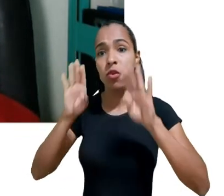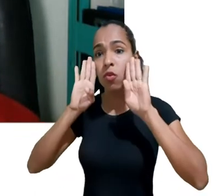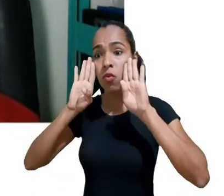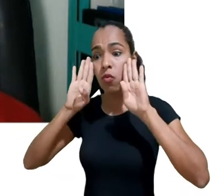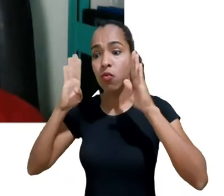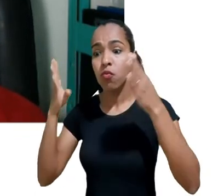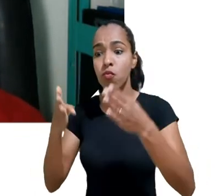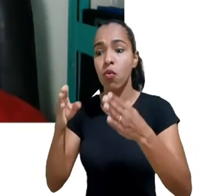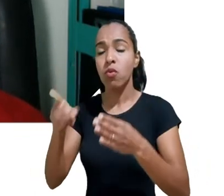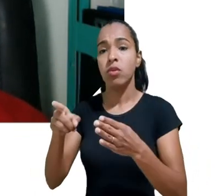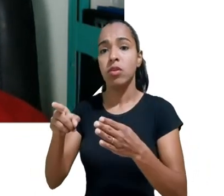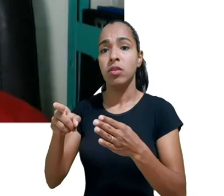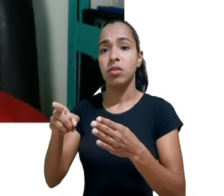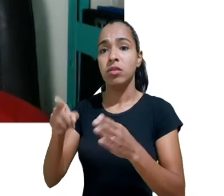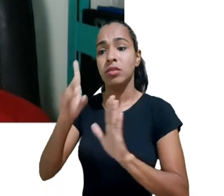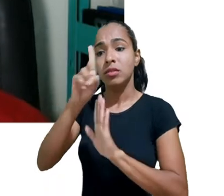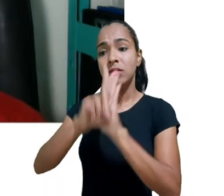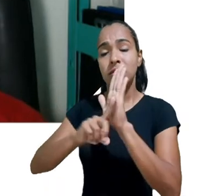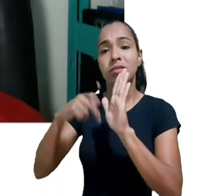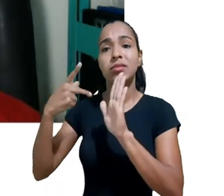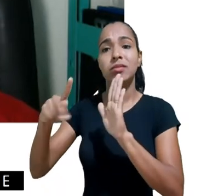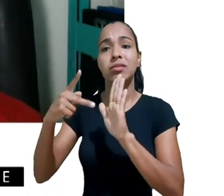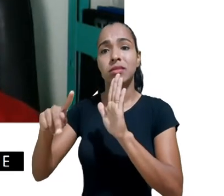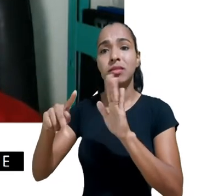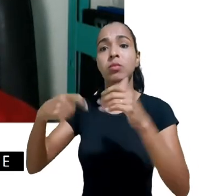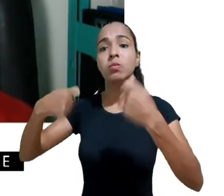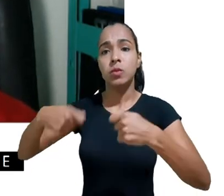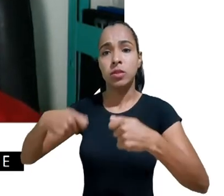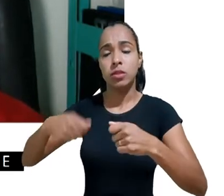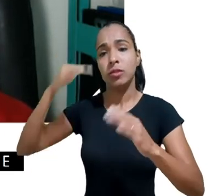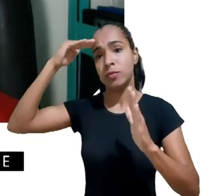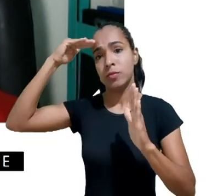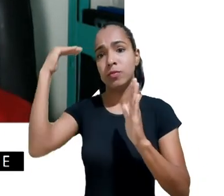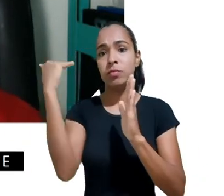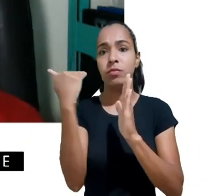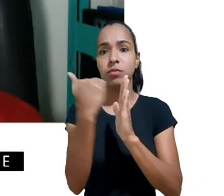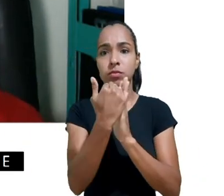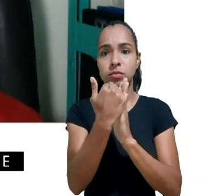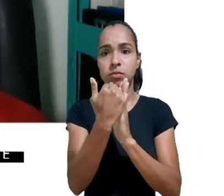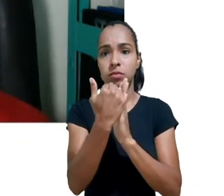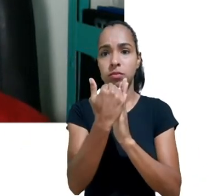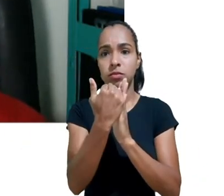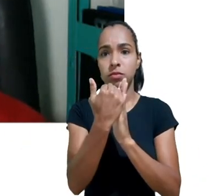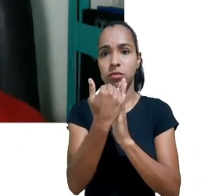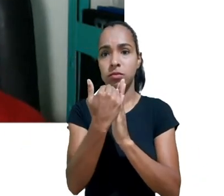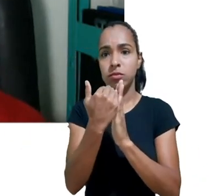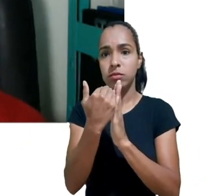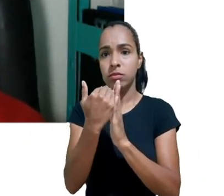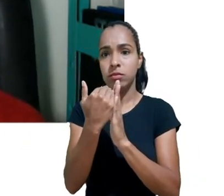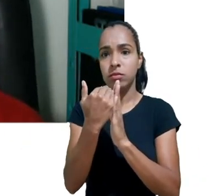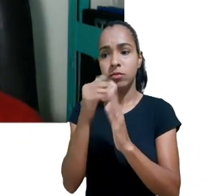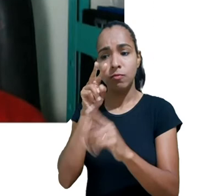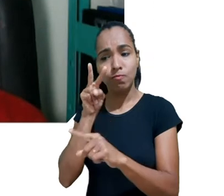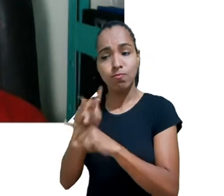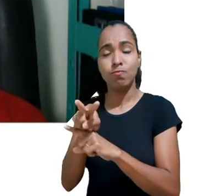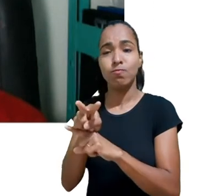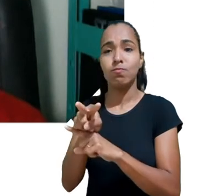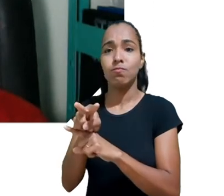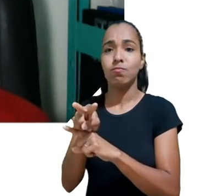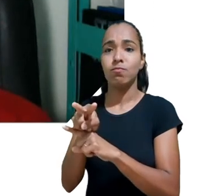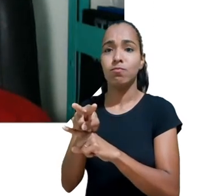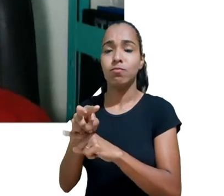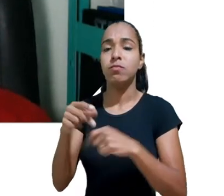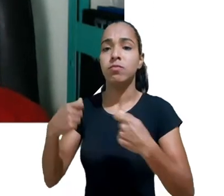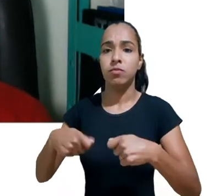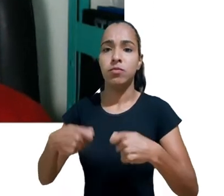adolescentes as quais devem ser protegidas integralmente de quaisquer formas de negligência discriminação